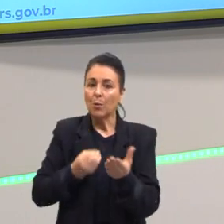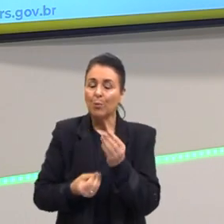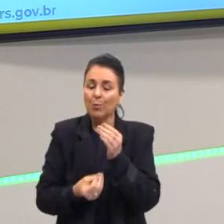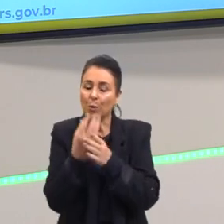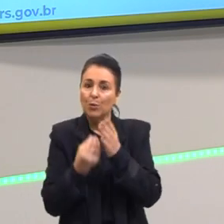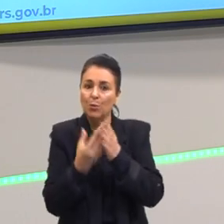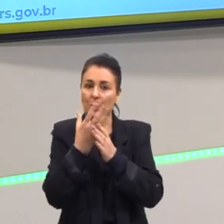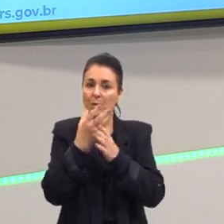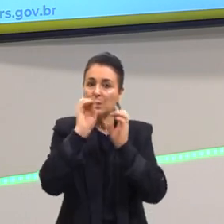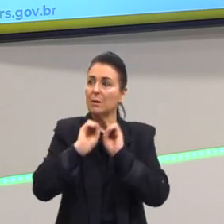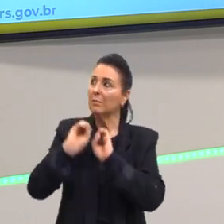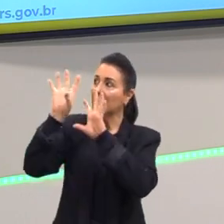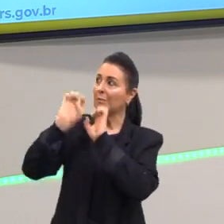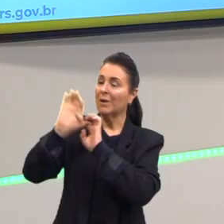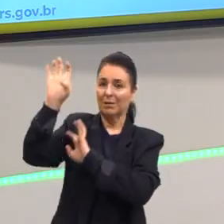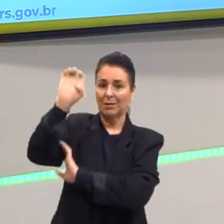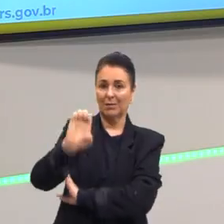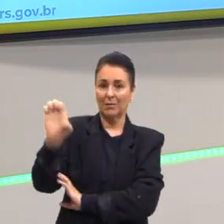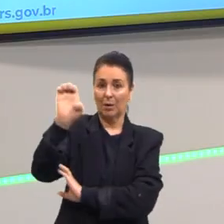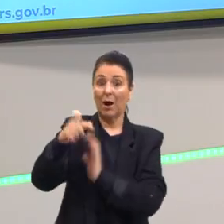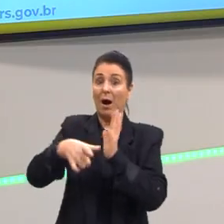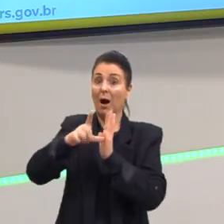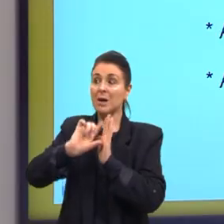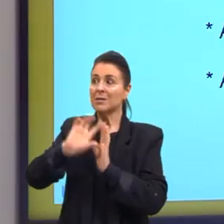que antes ela buscava no Oriente.